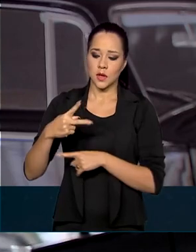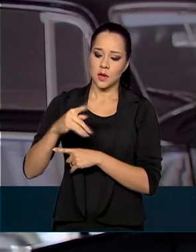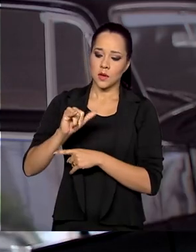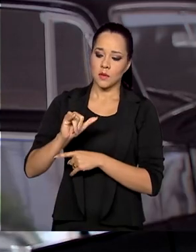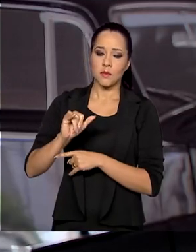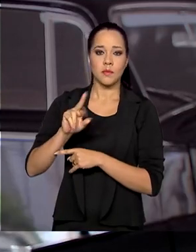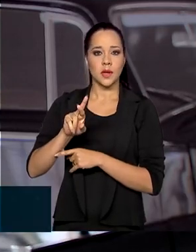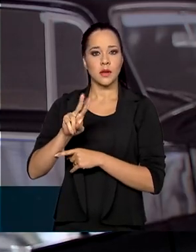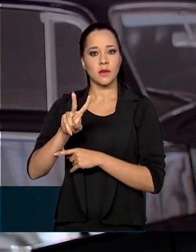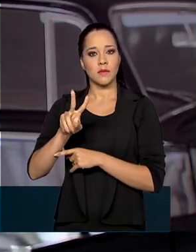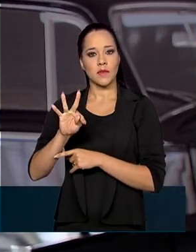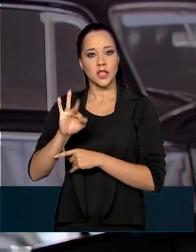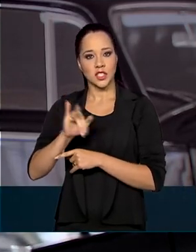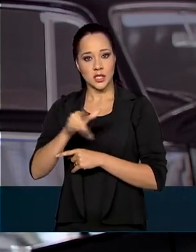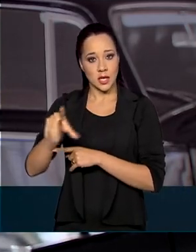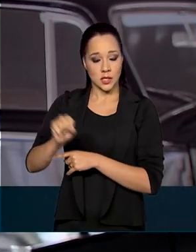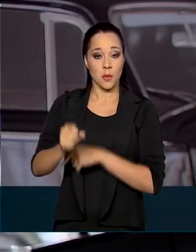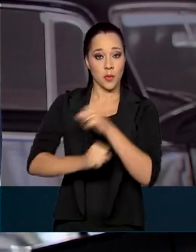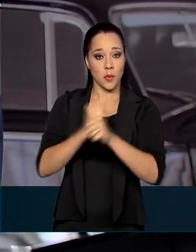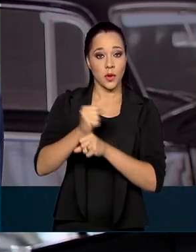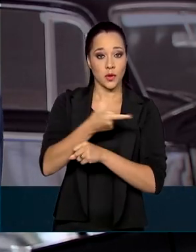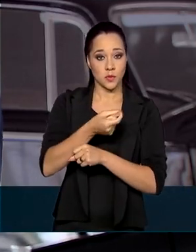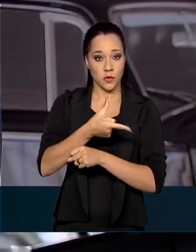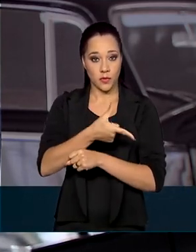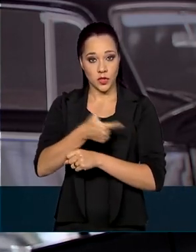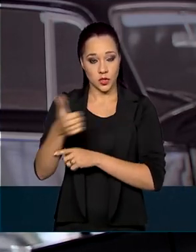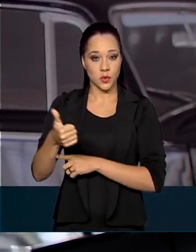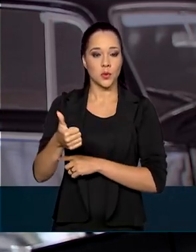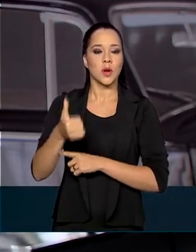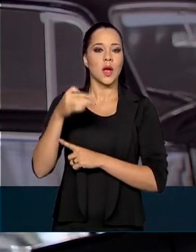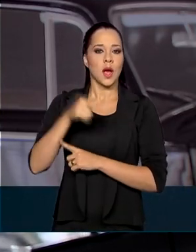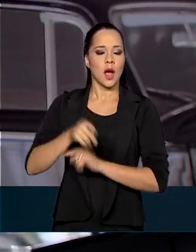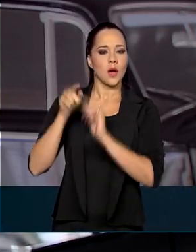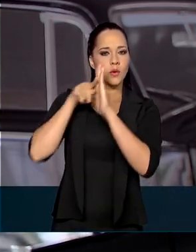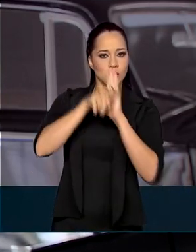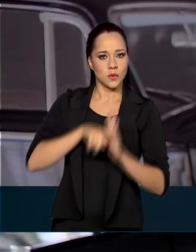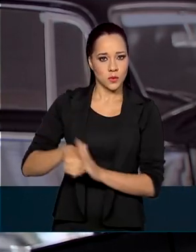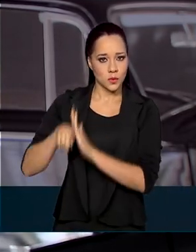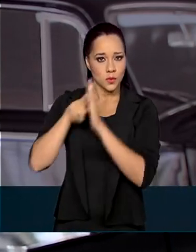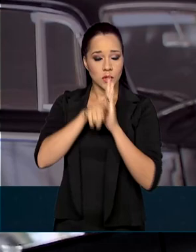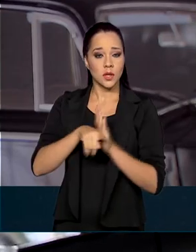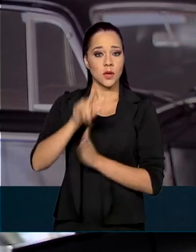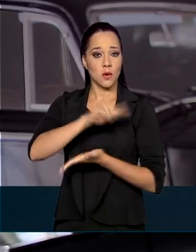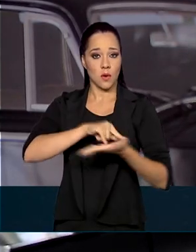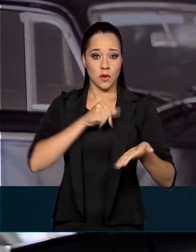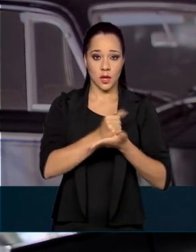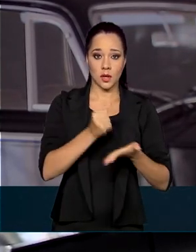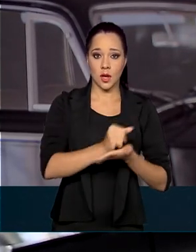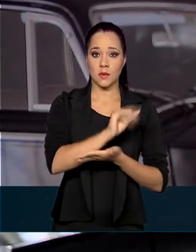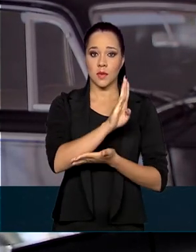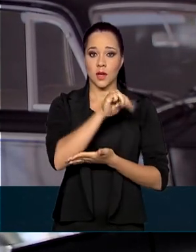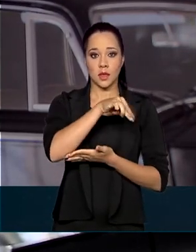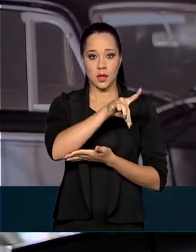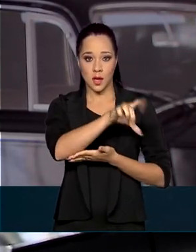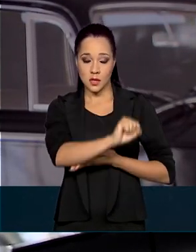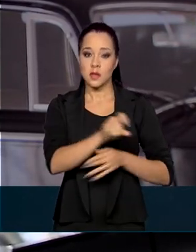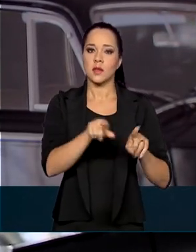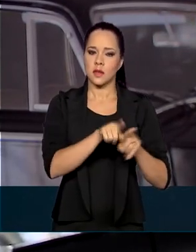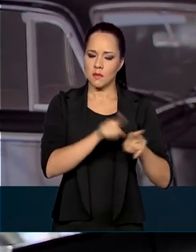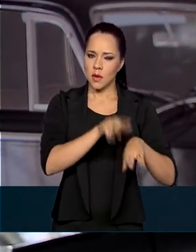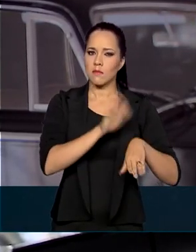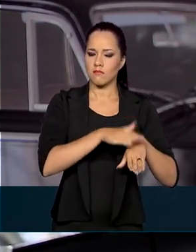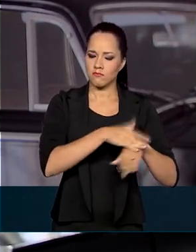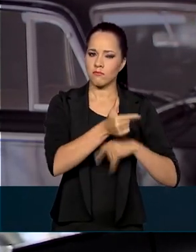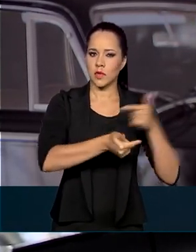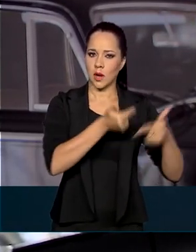2021, a consultoria Accenture, contratada pelo BNDES, também está fazendo o seu trabalho